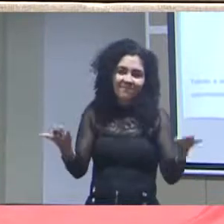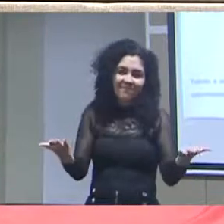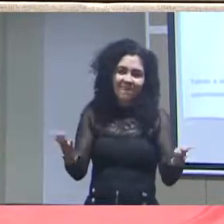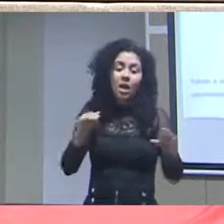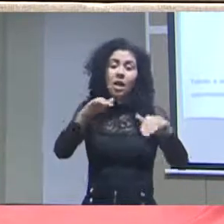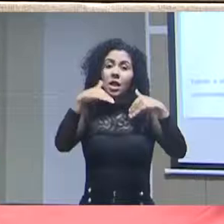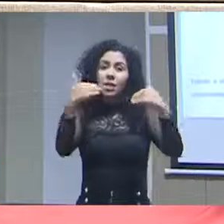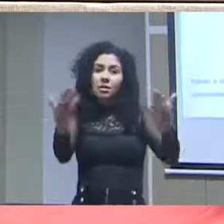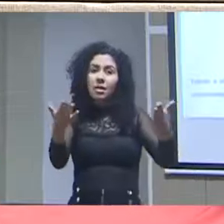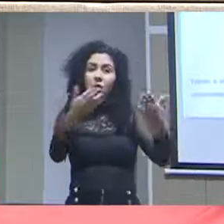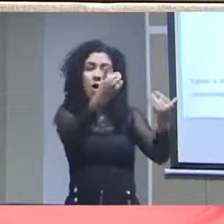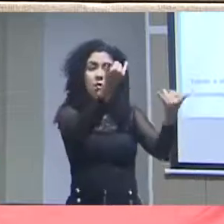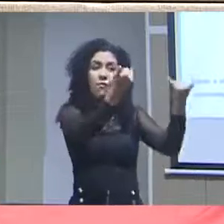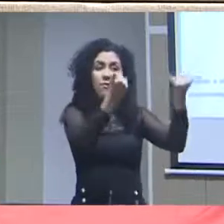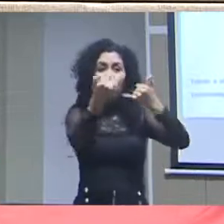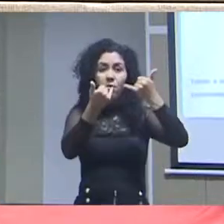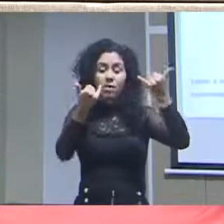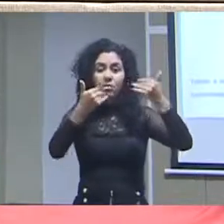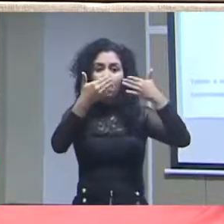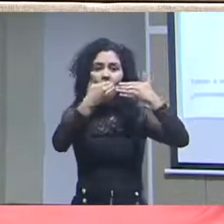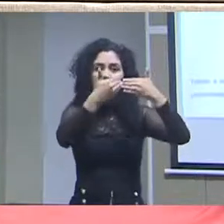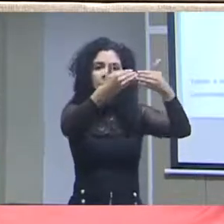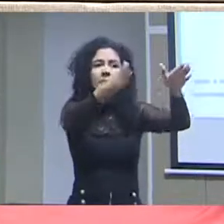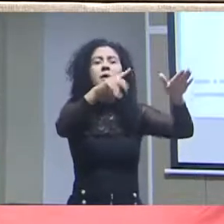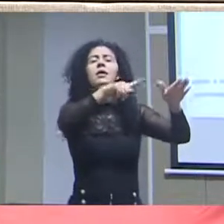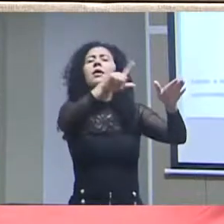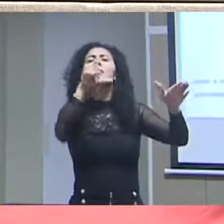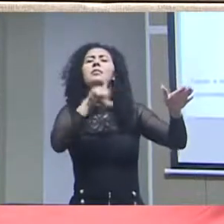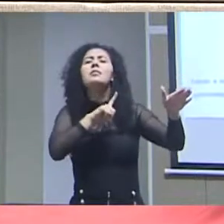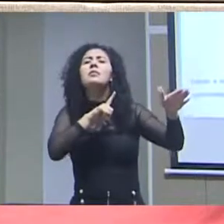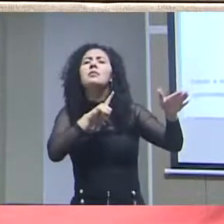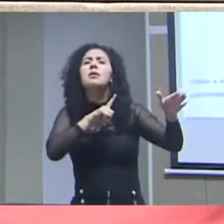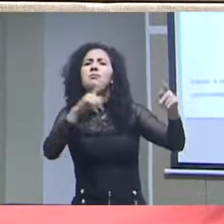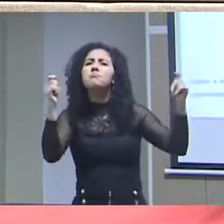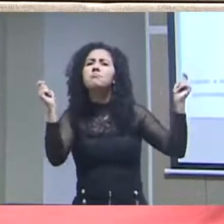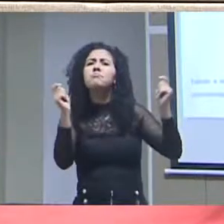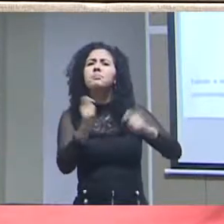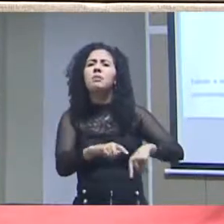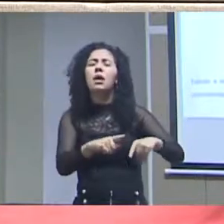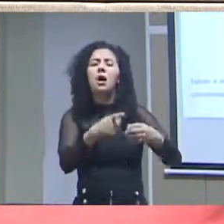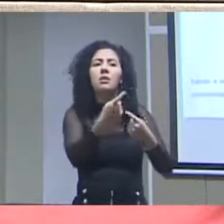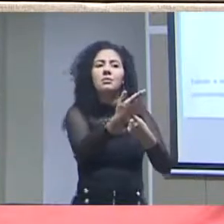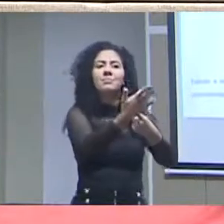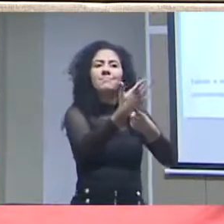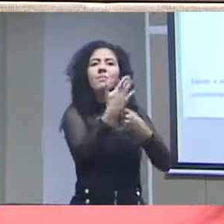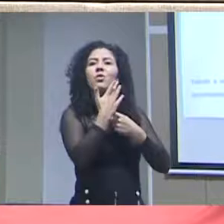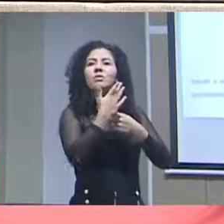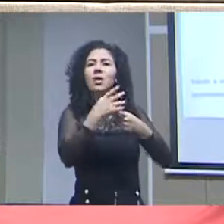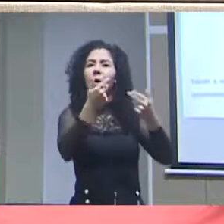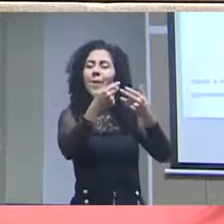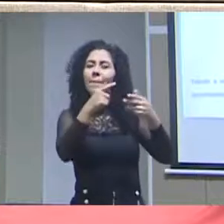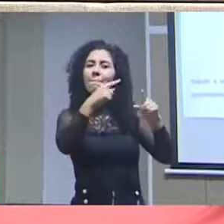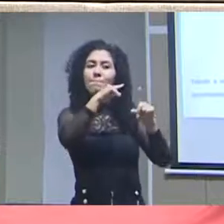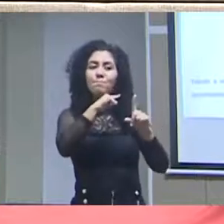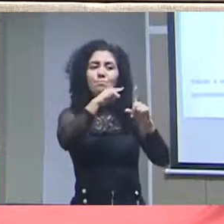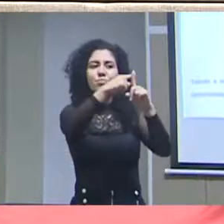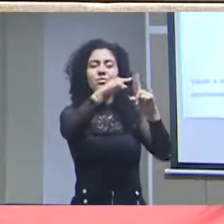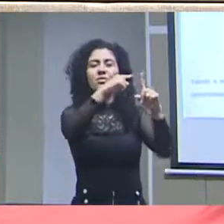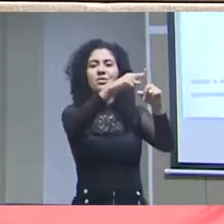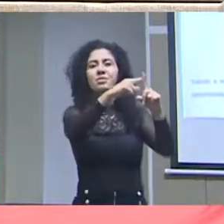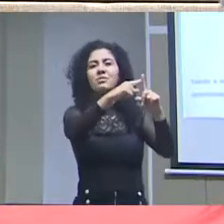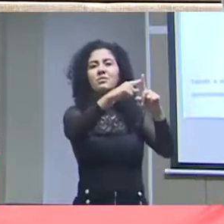Então, os dados abertos, eles têm o potencial para trazer essa coisa positiva para toda a sociedade.